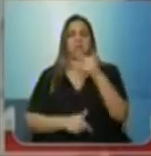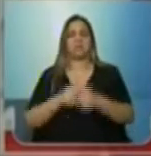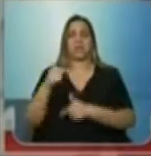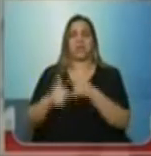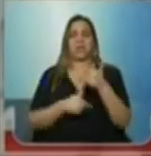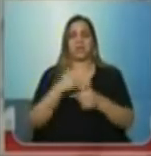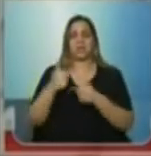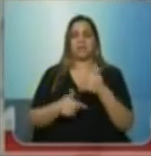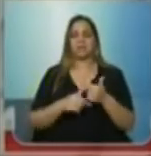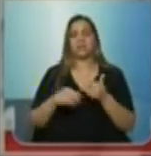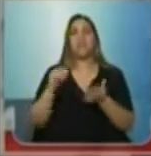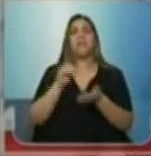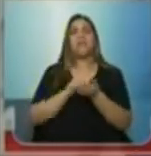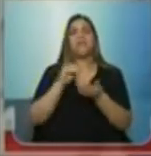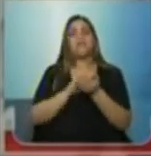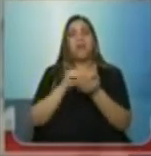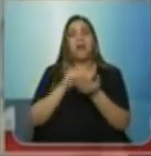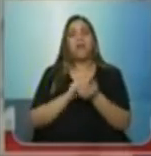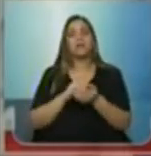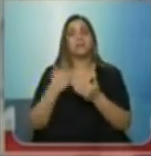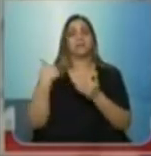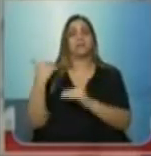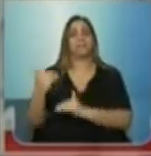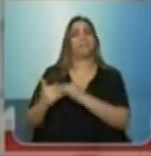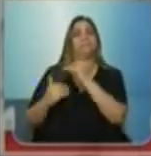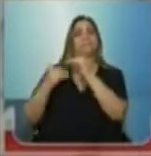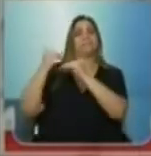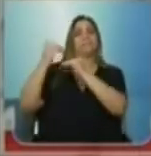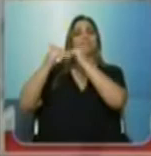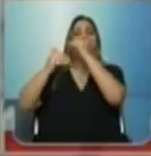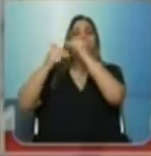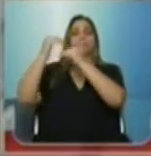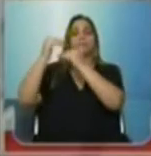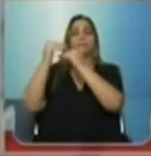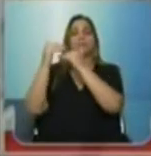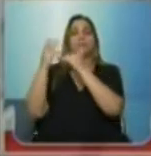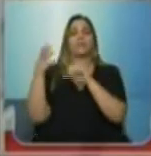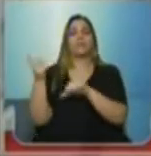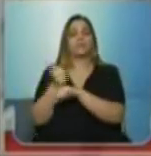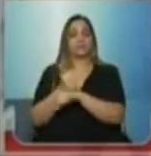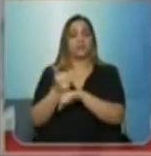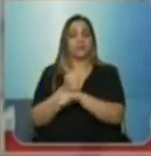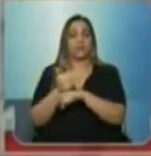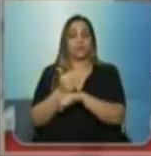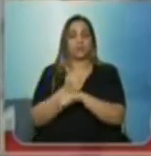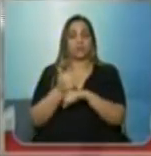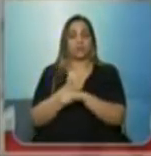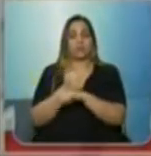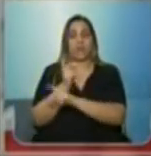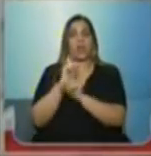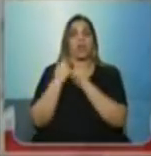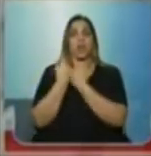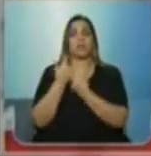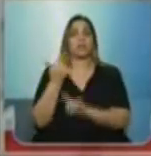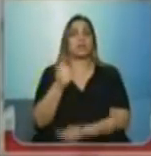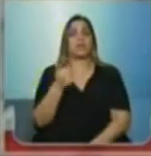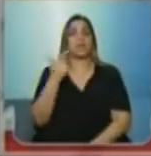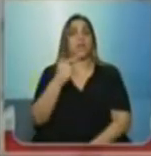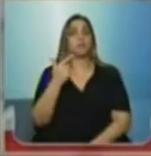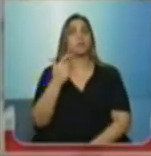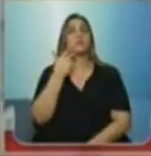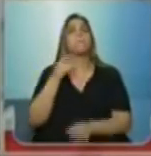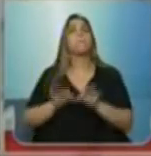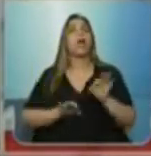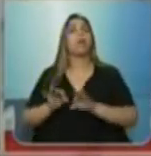também a falta de perspectiva de ascensão e de evolução funcional, porque nós não temos um plano de